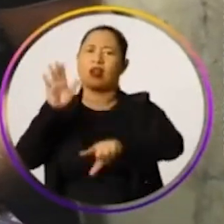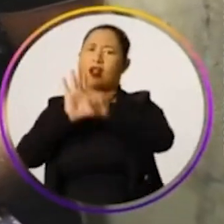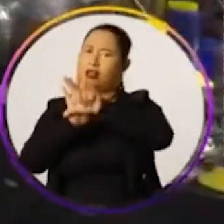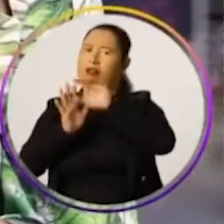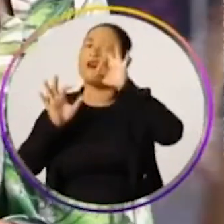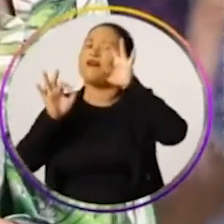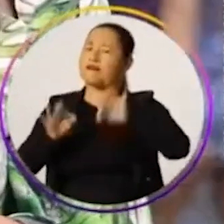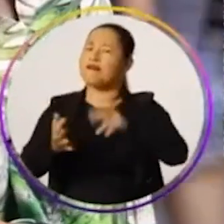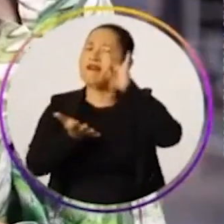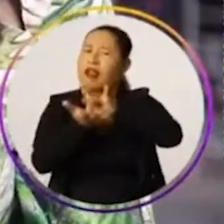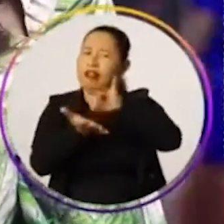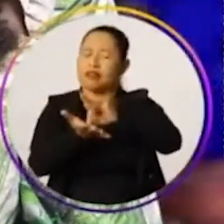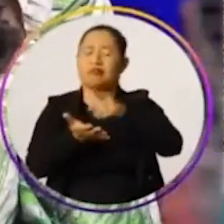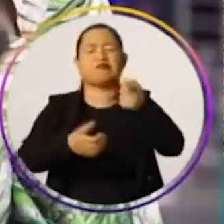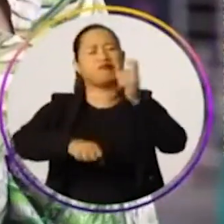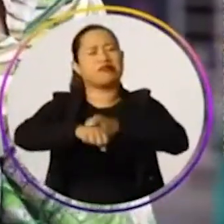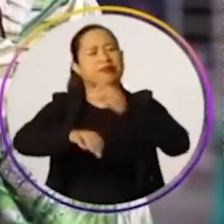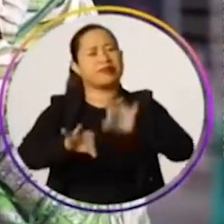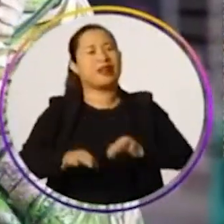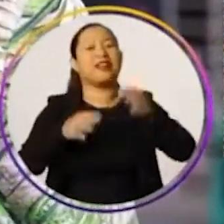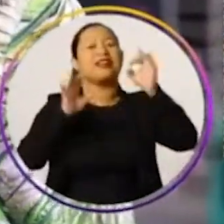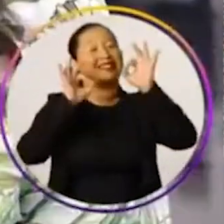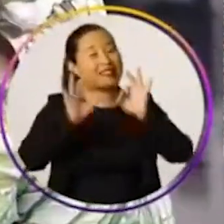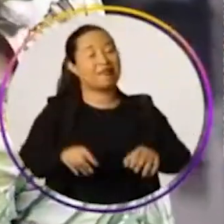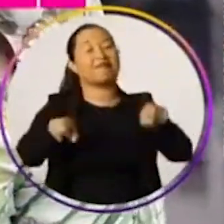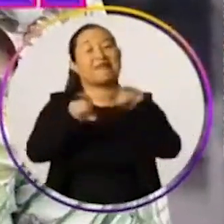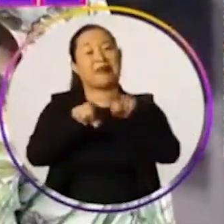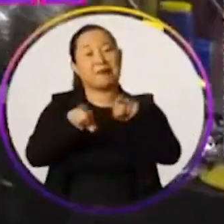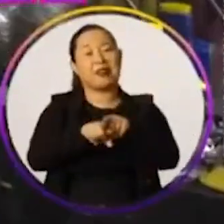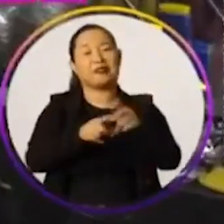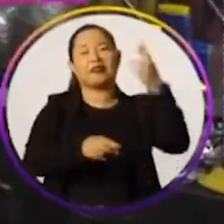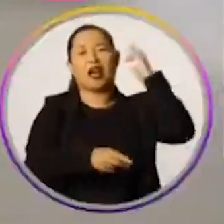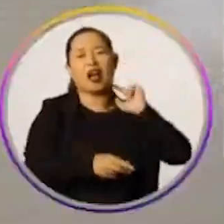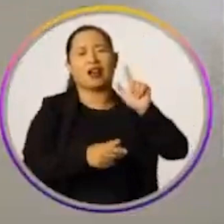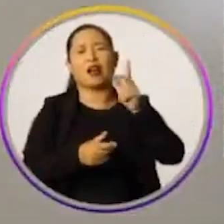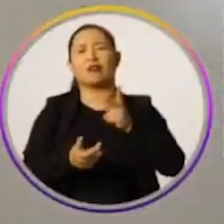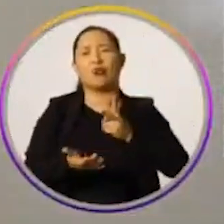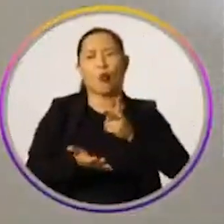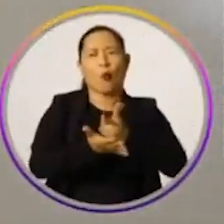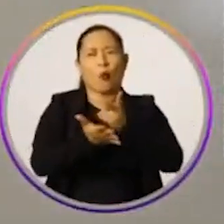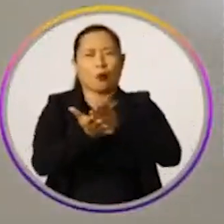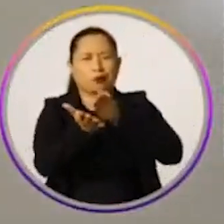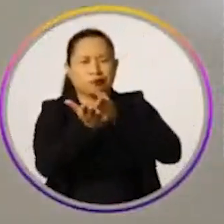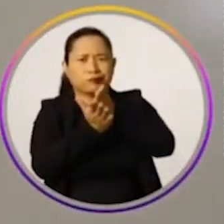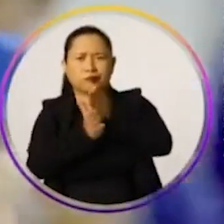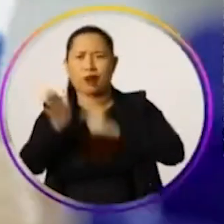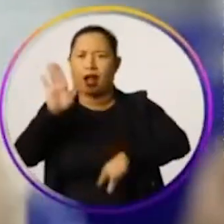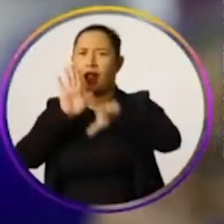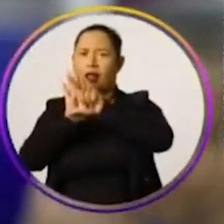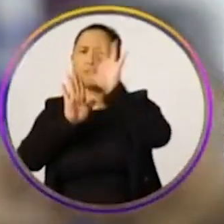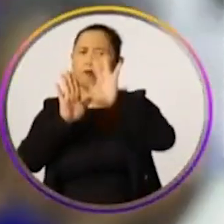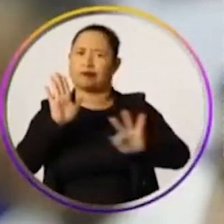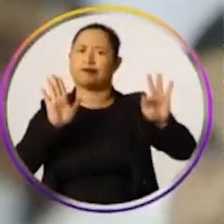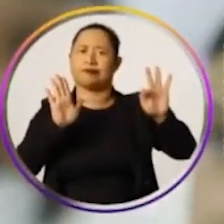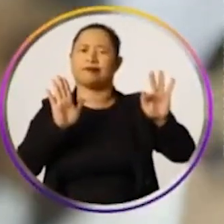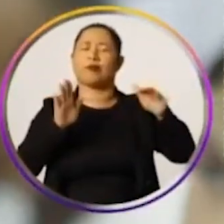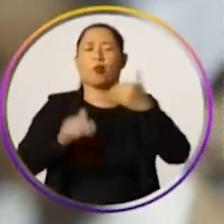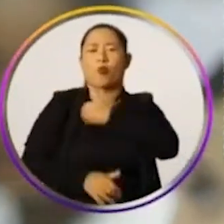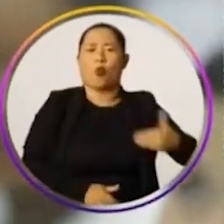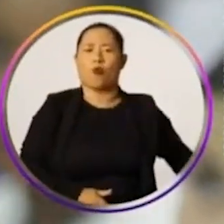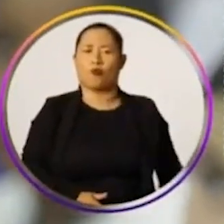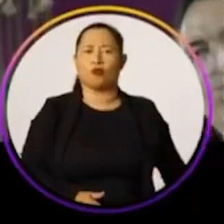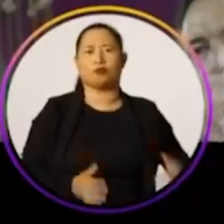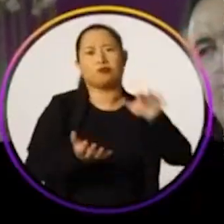a lei. Verdade. Verdade. Aquela é a roxeda. Acertou também. Raquel seguiu rigorosamente a lei federal.